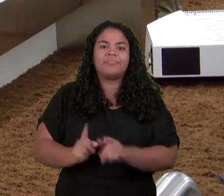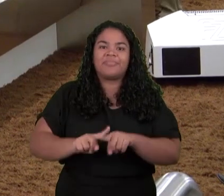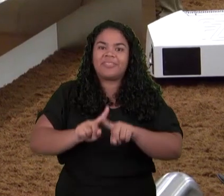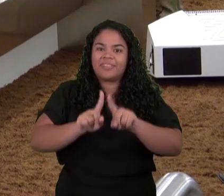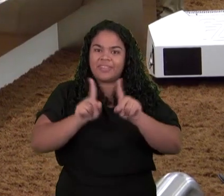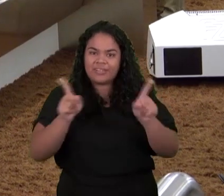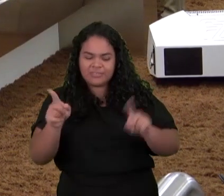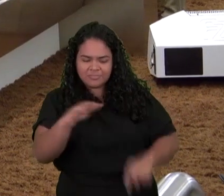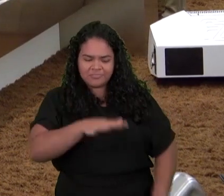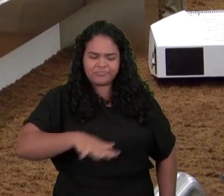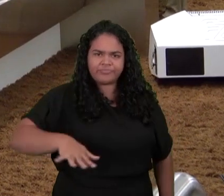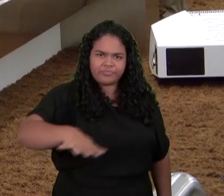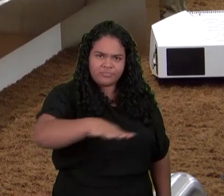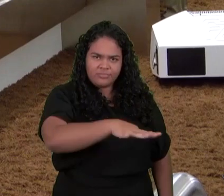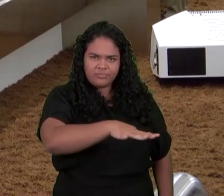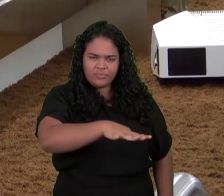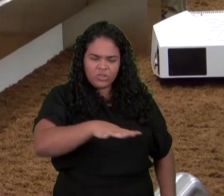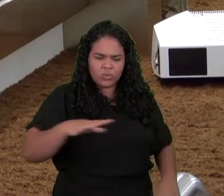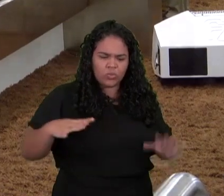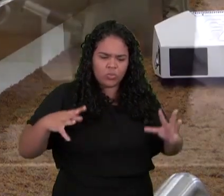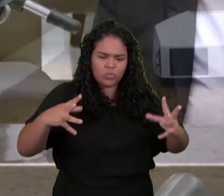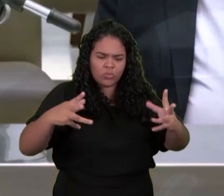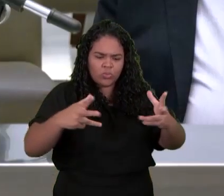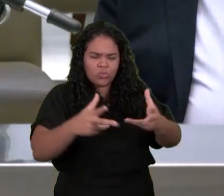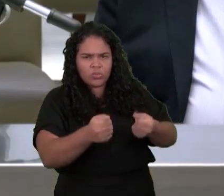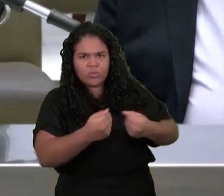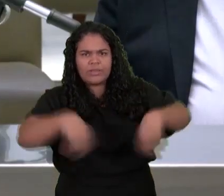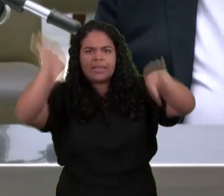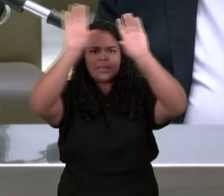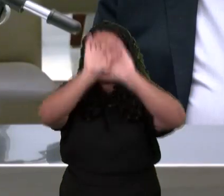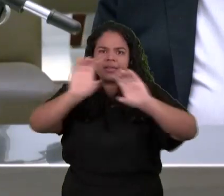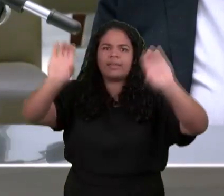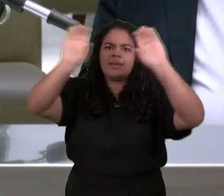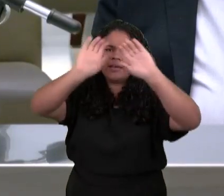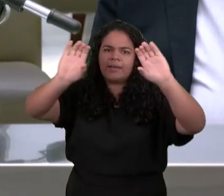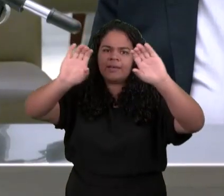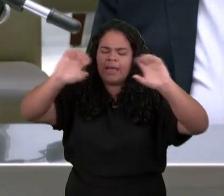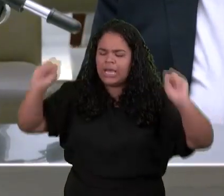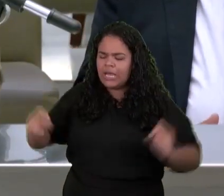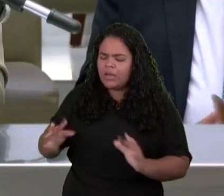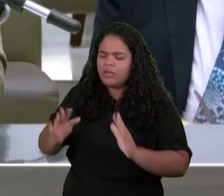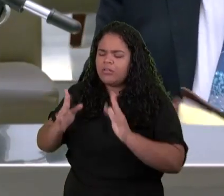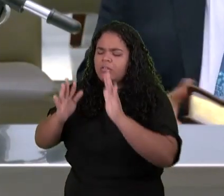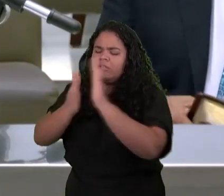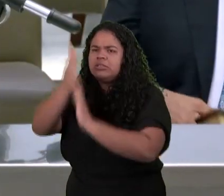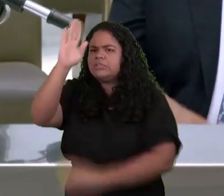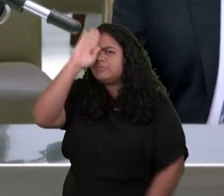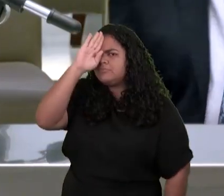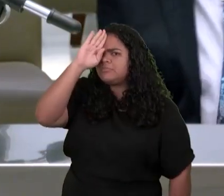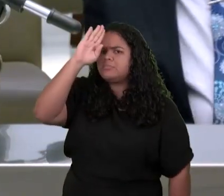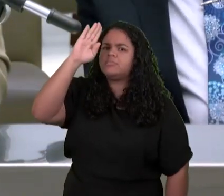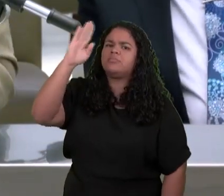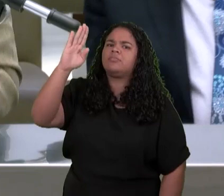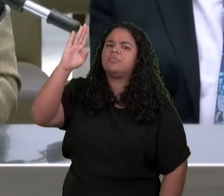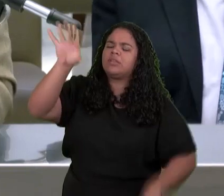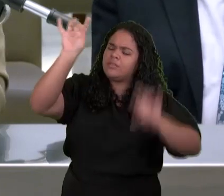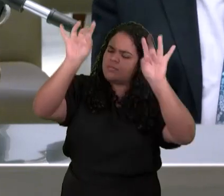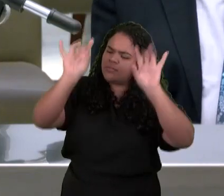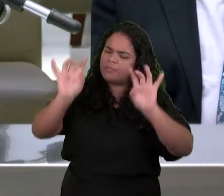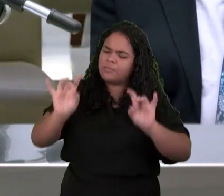mencionar A segunda pessoa Da trindade E esta necessidade Queridos irmãos